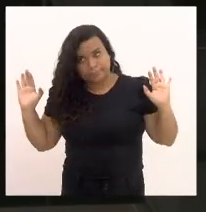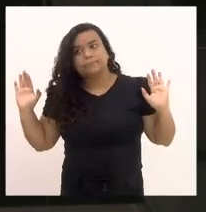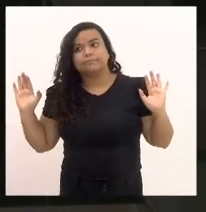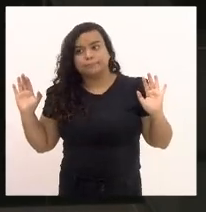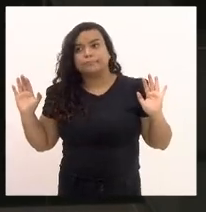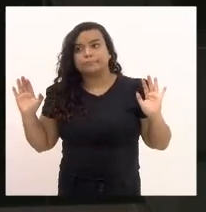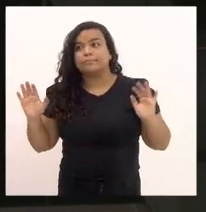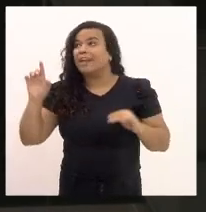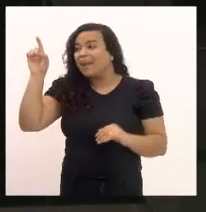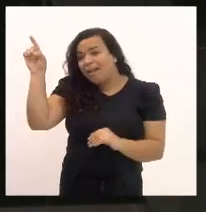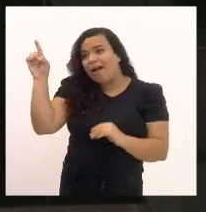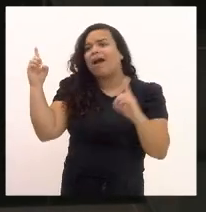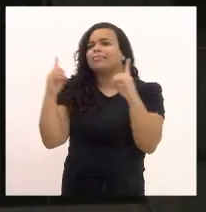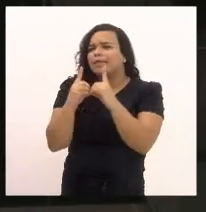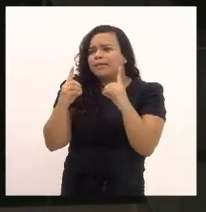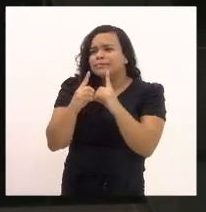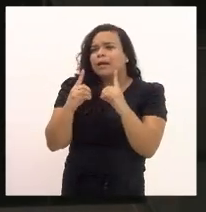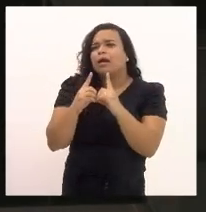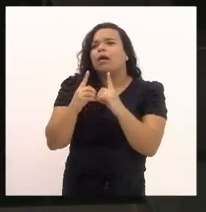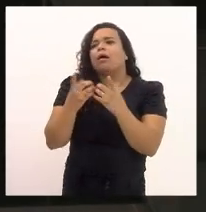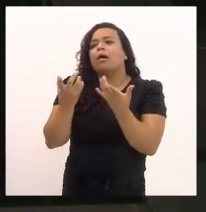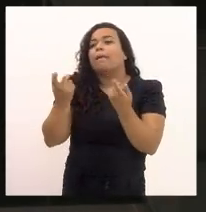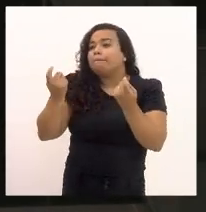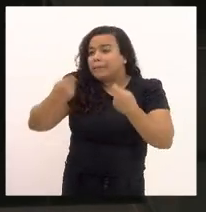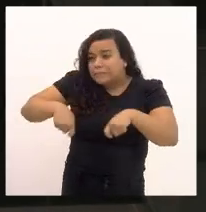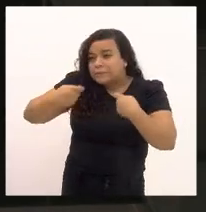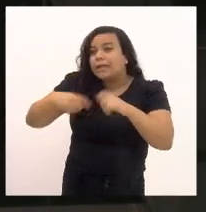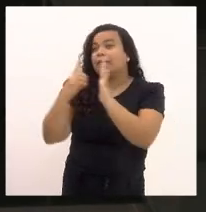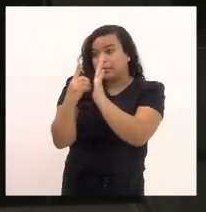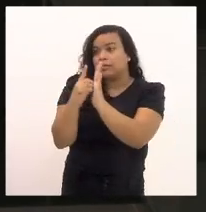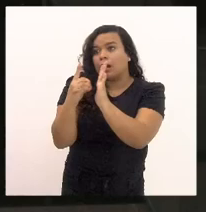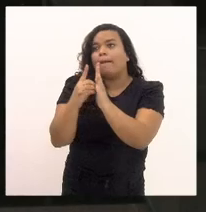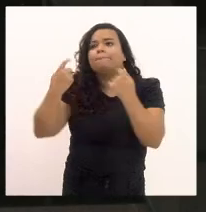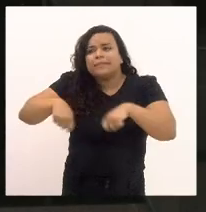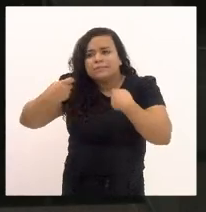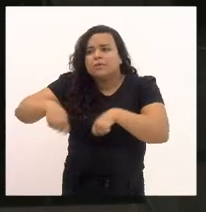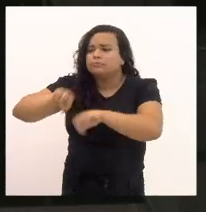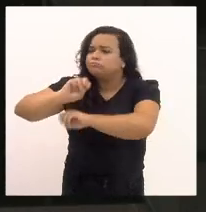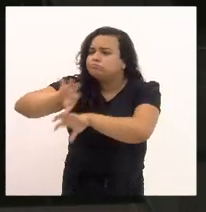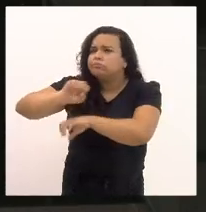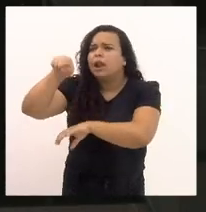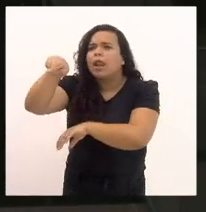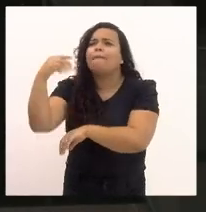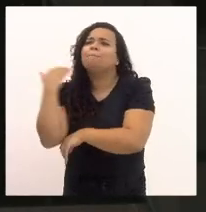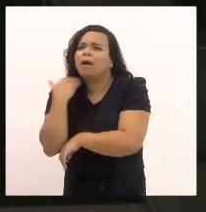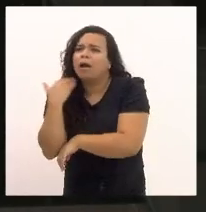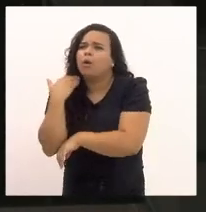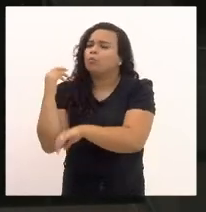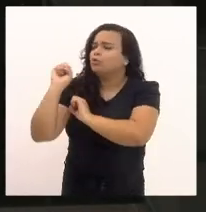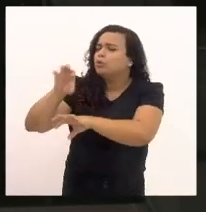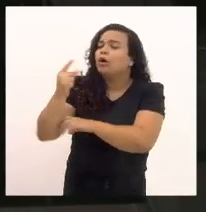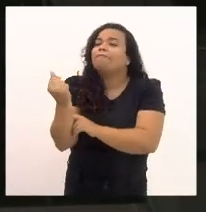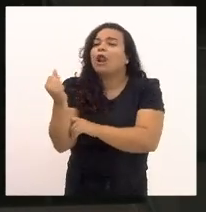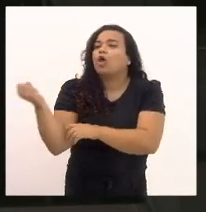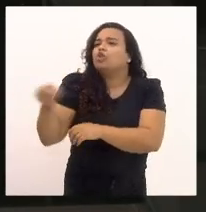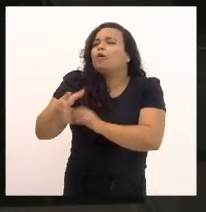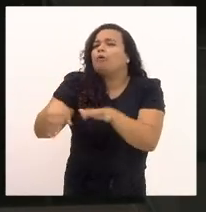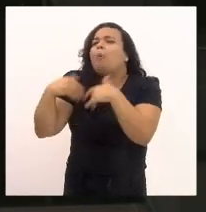claro que o DETAM vai ter que instruir os bancos para dizer qual é o novo valor.